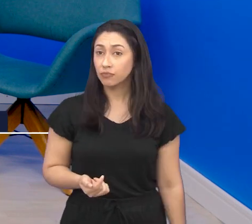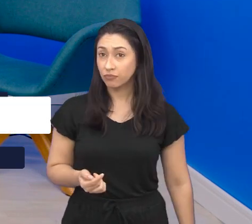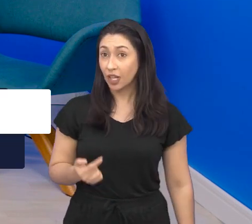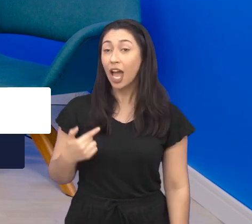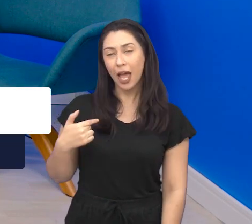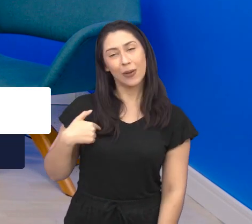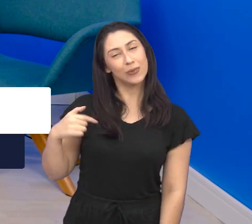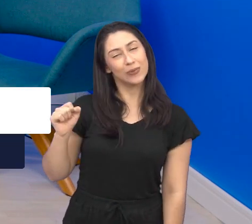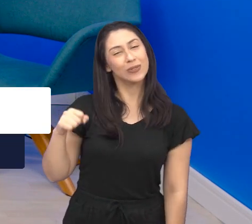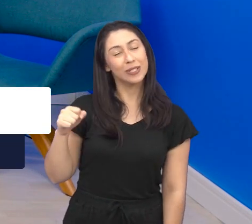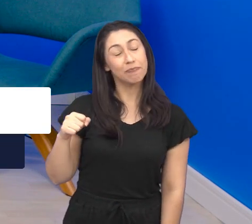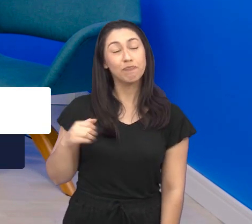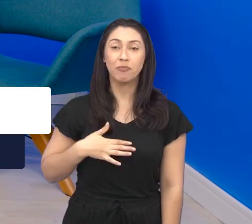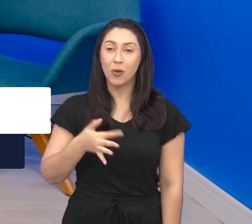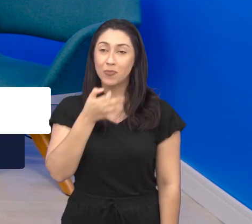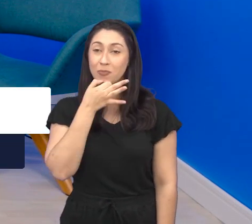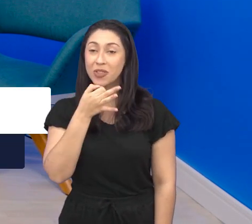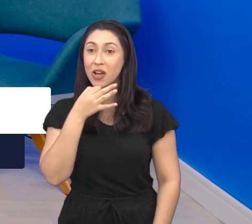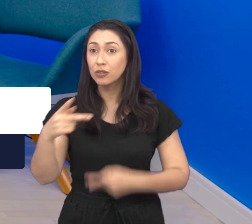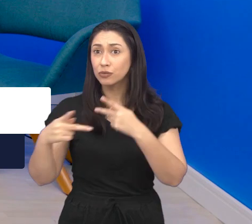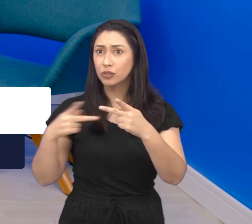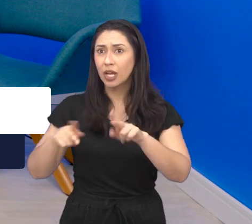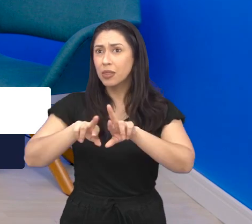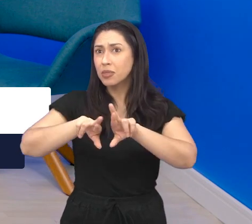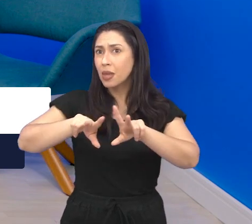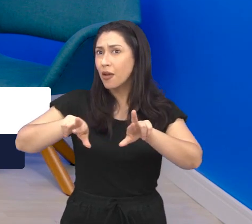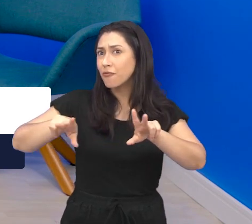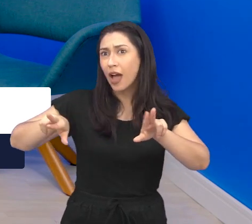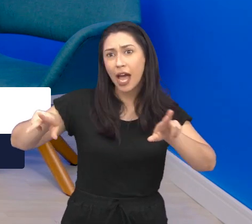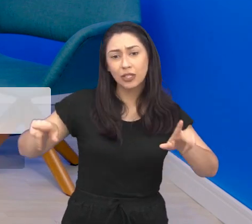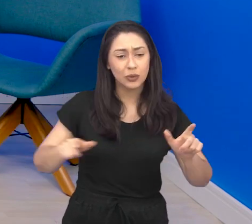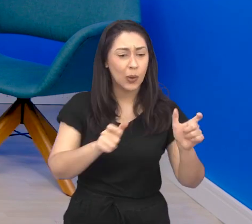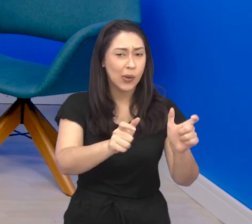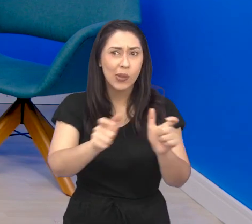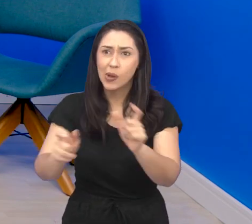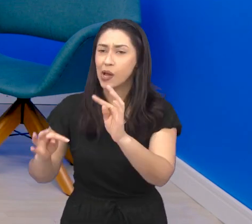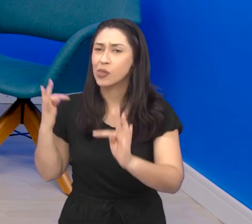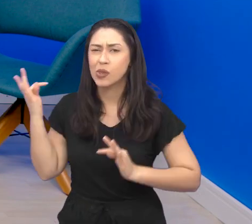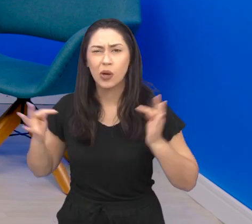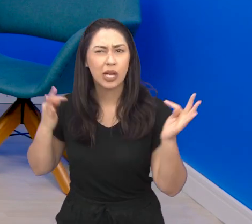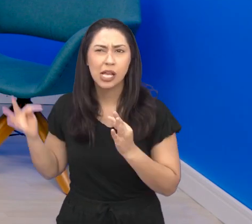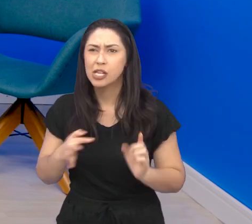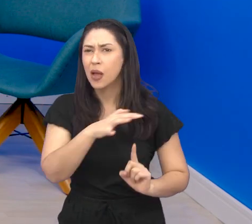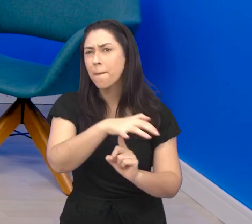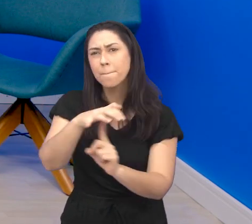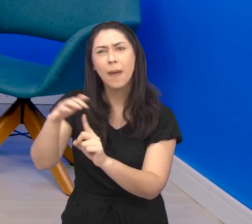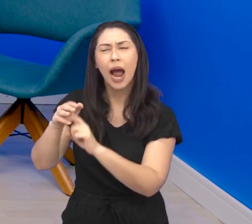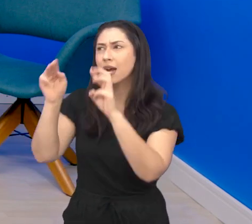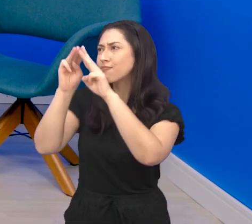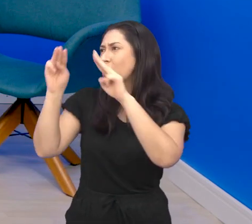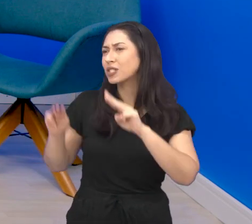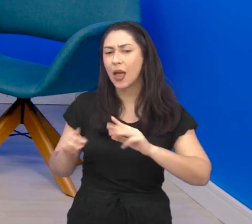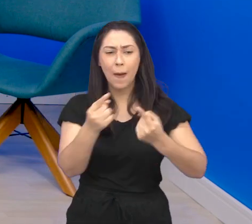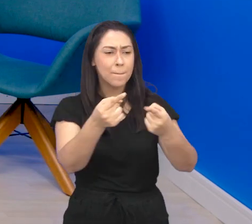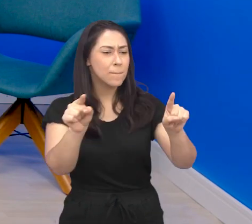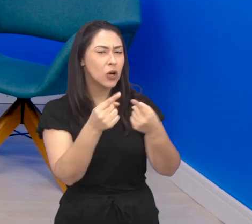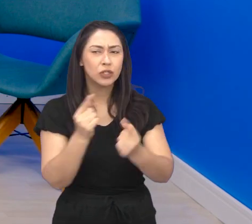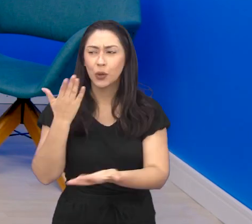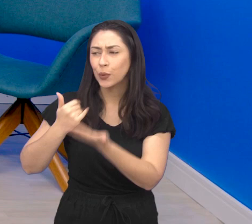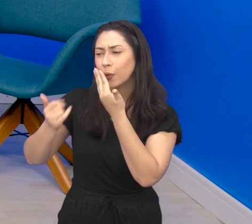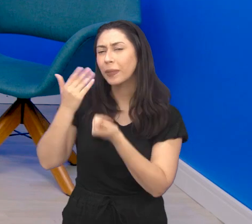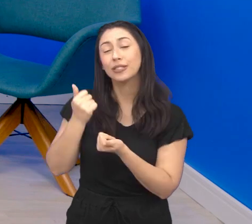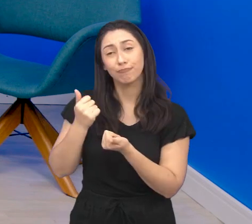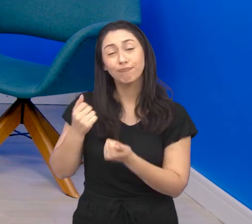Eu passaria. Olha, eu acho que São José tem muitos atrativos turísticos, tem parque, tem museu, tem muita música, tem gastronomia.